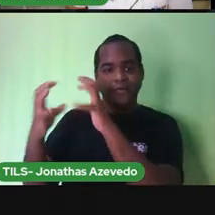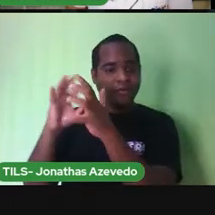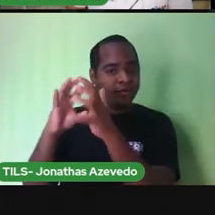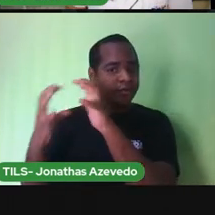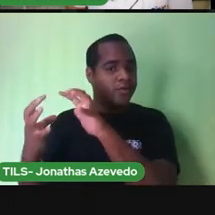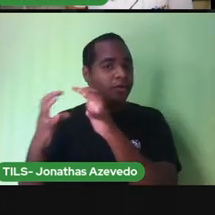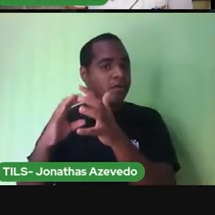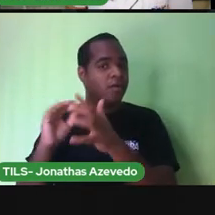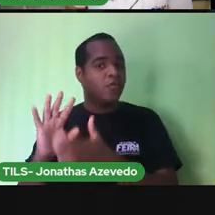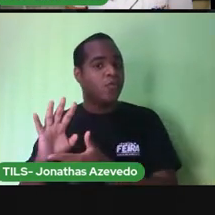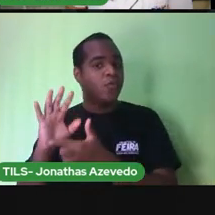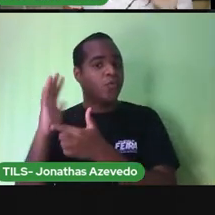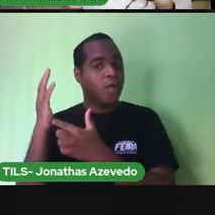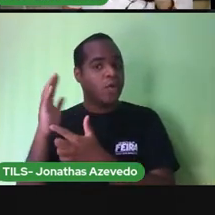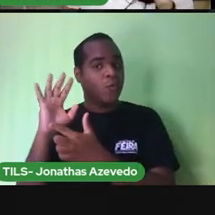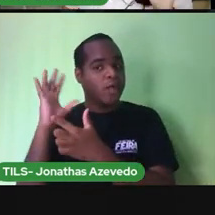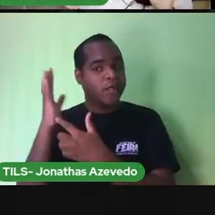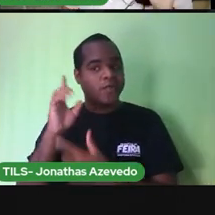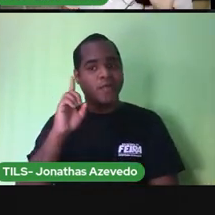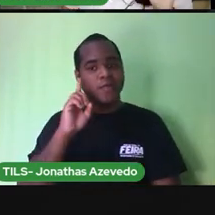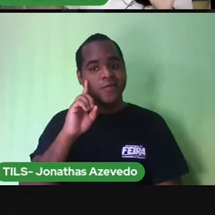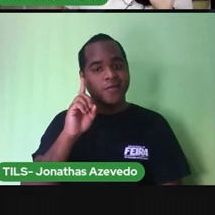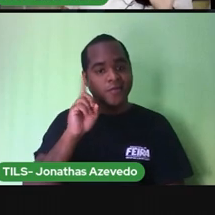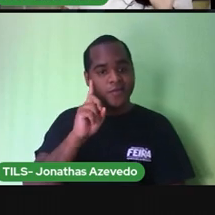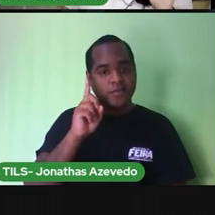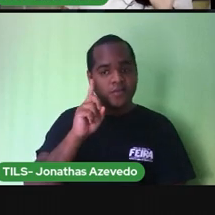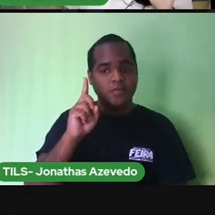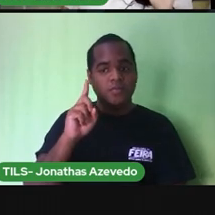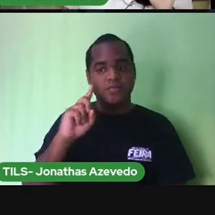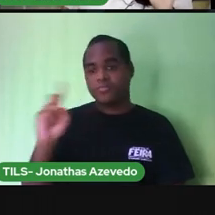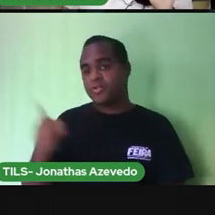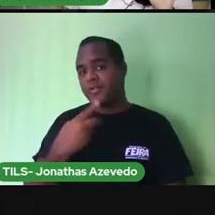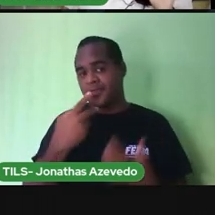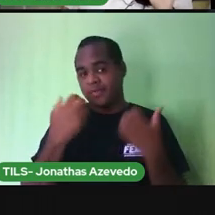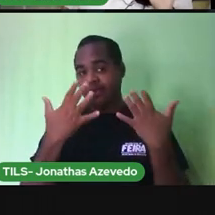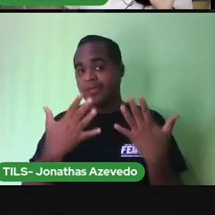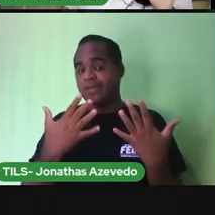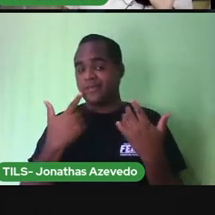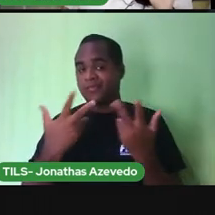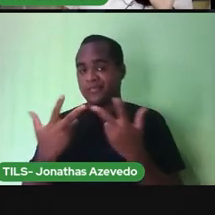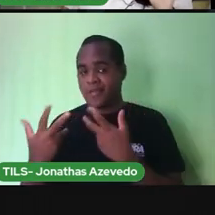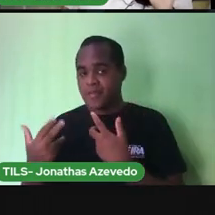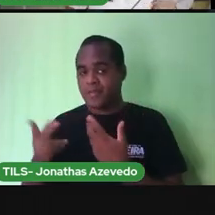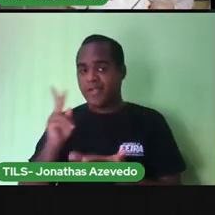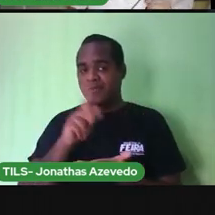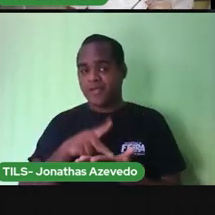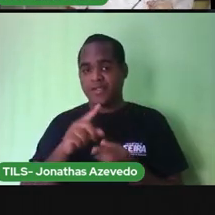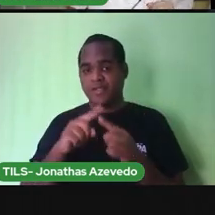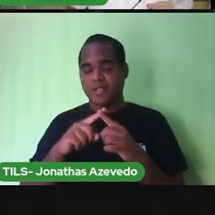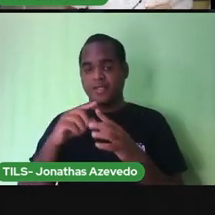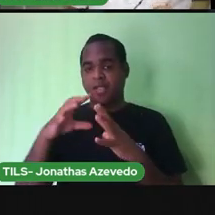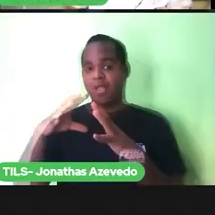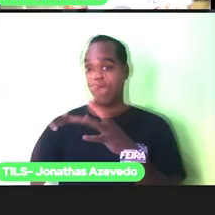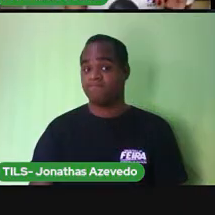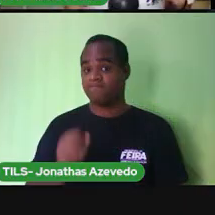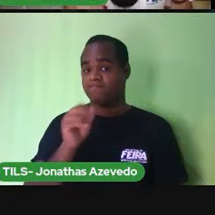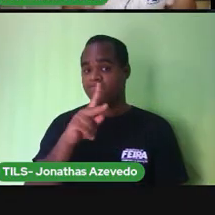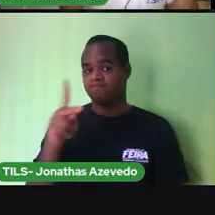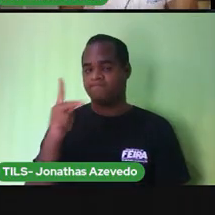todo dia e nós nem percebemos que a terra está girando.